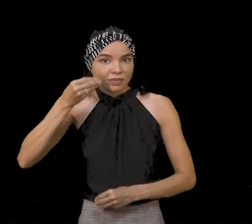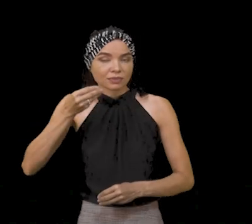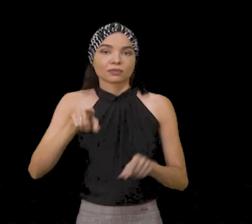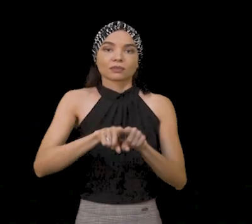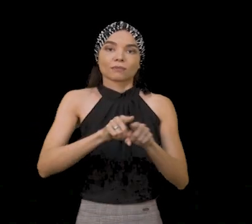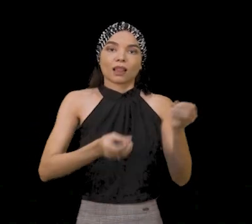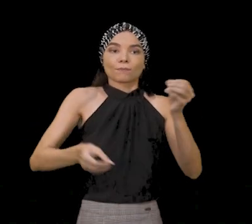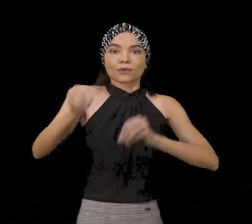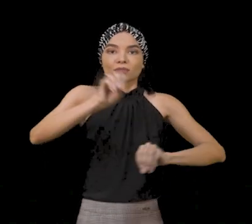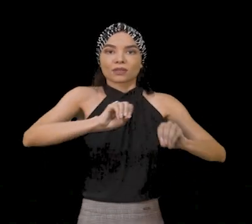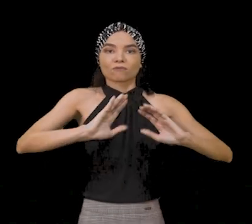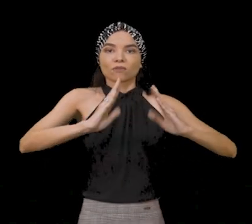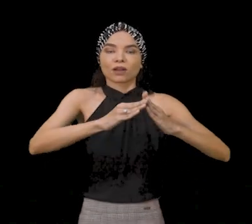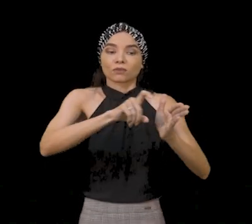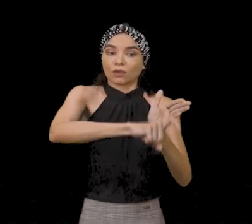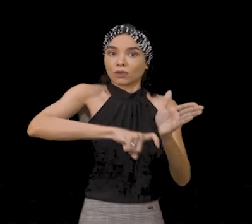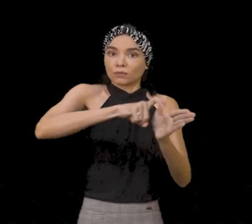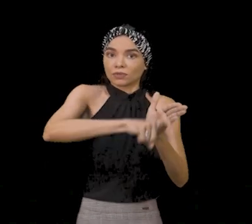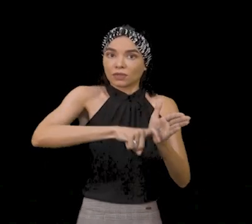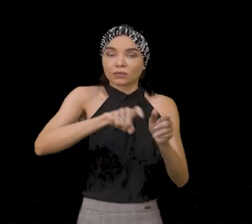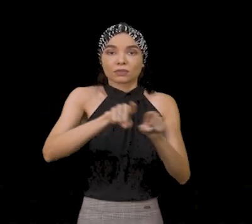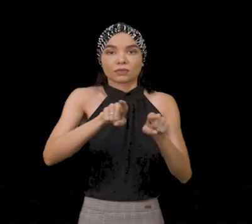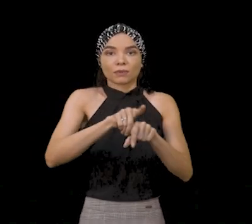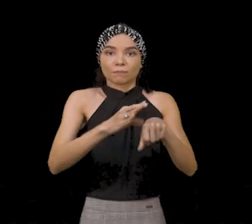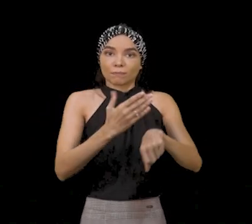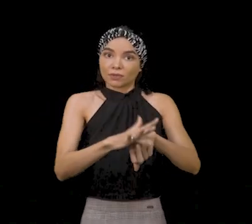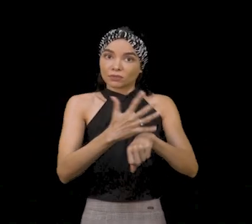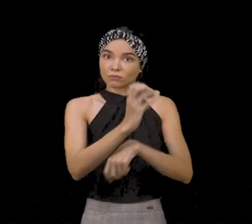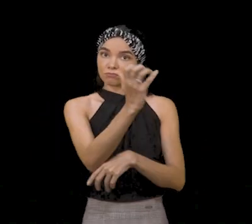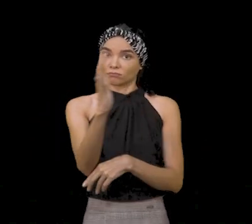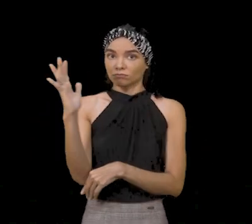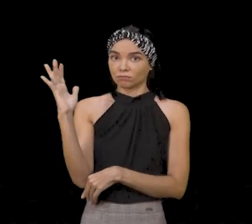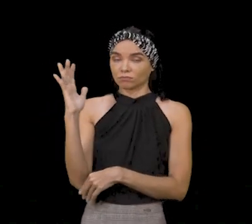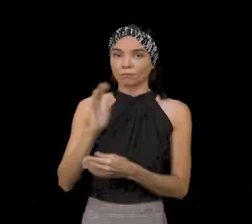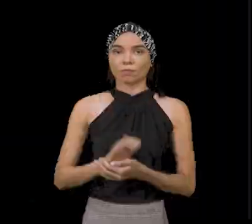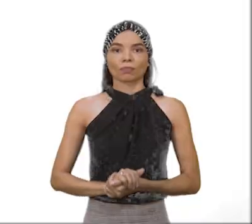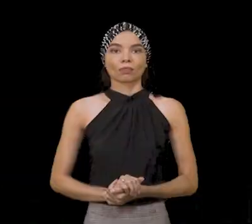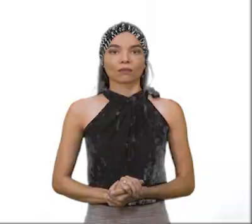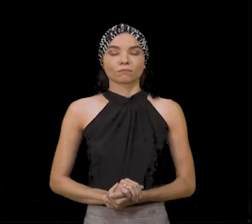os laboratórios destinados à agropecuária e práticas florestais.